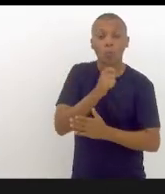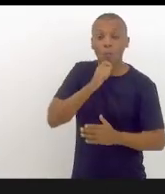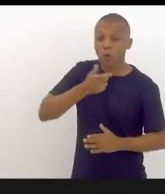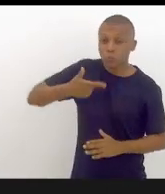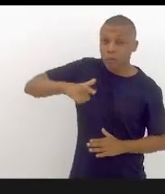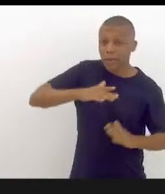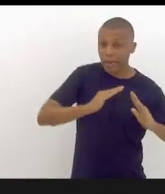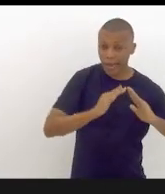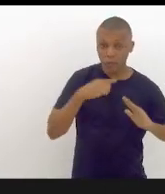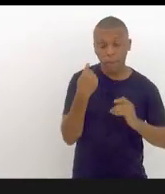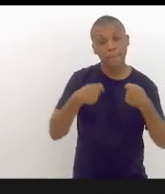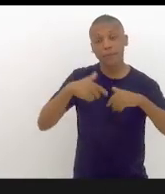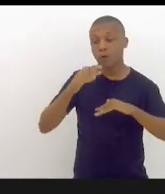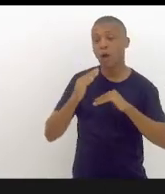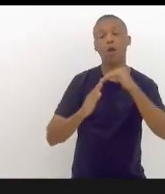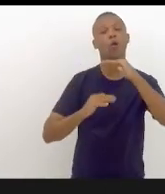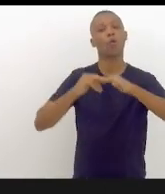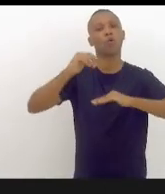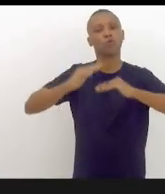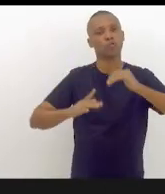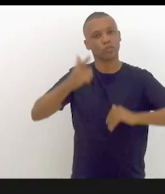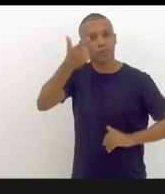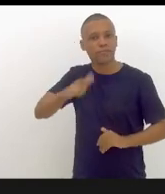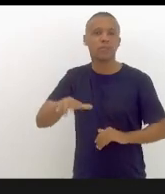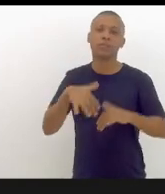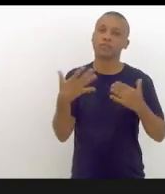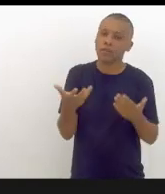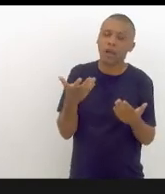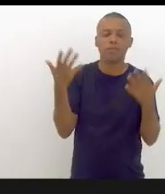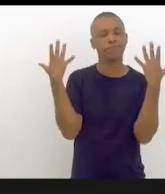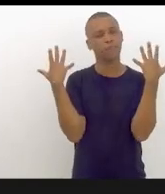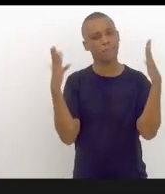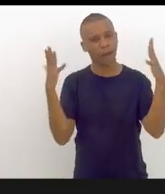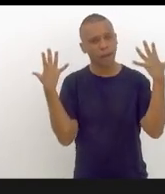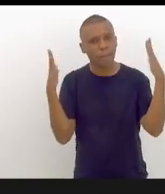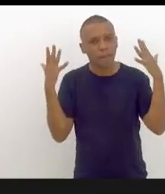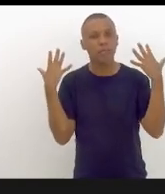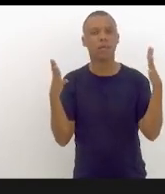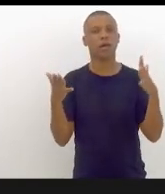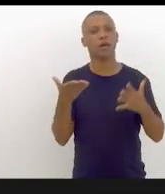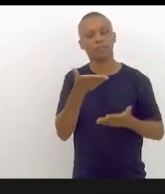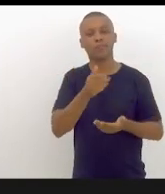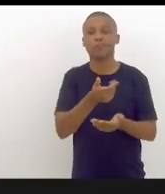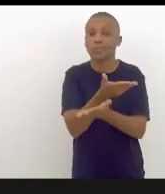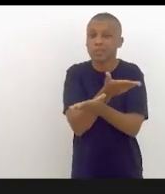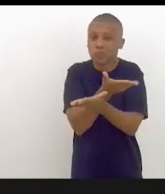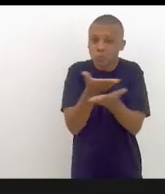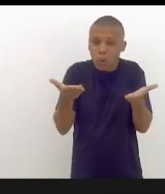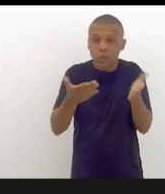tem que reconstruir. Então, quero aqui parabenizar a toda a frente democrática